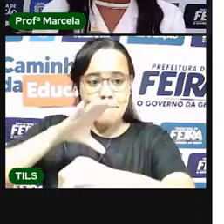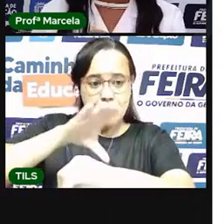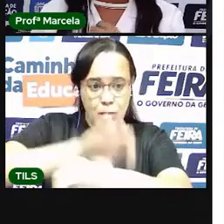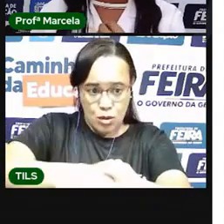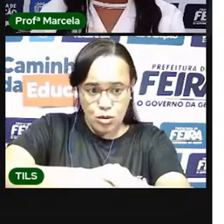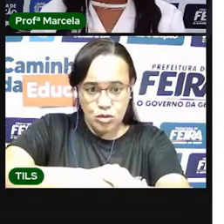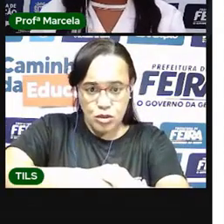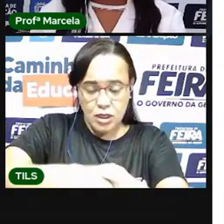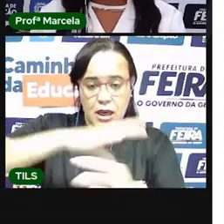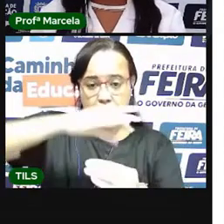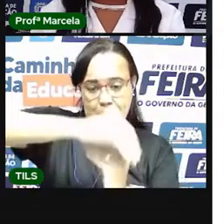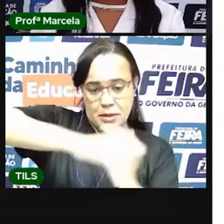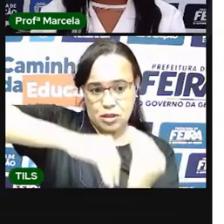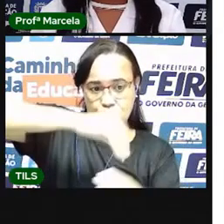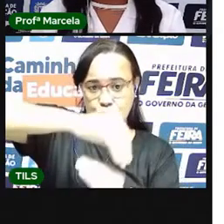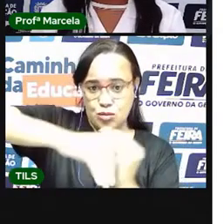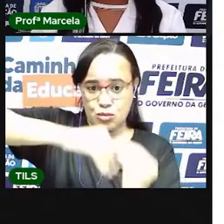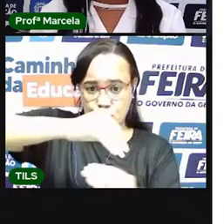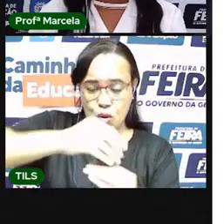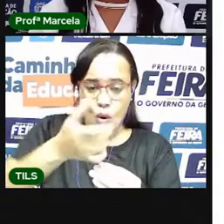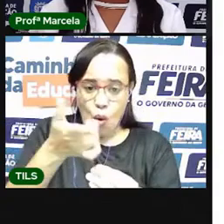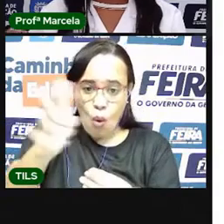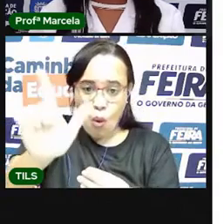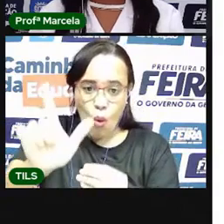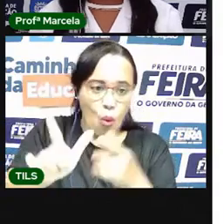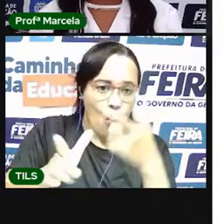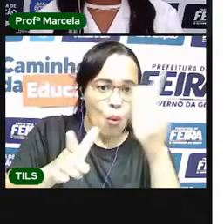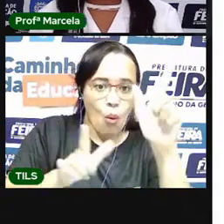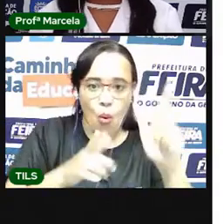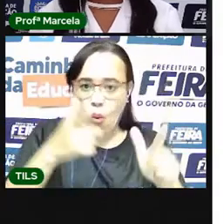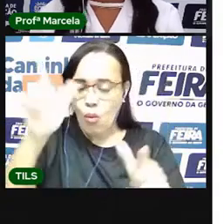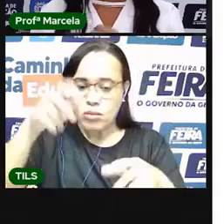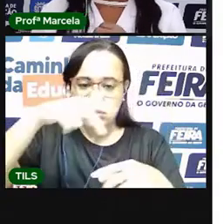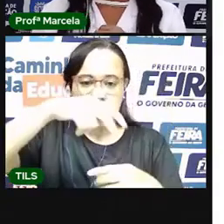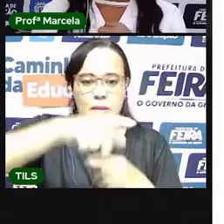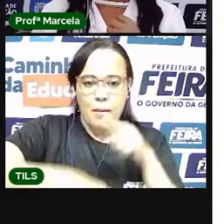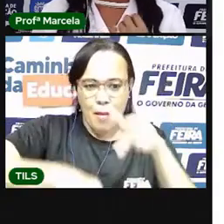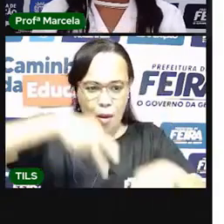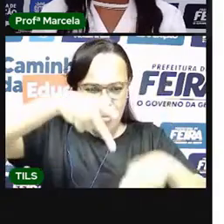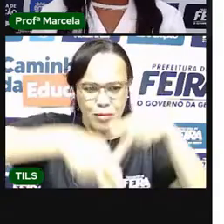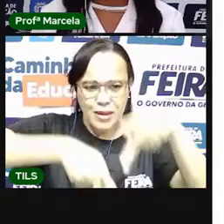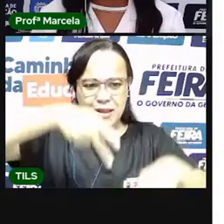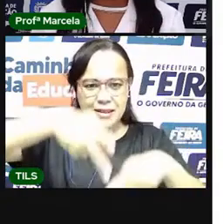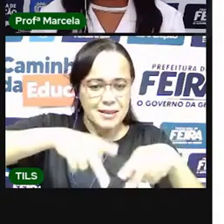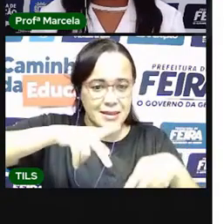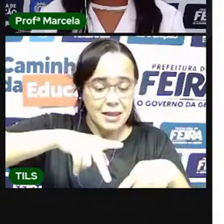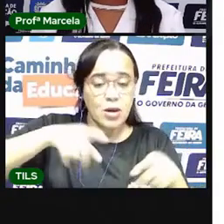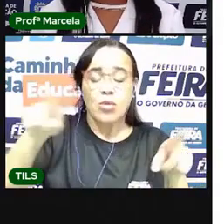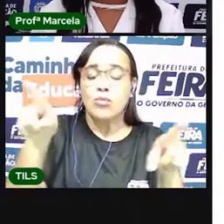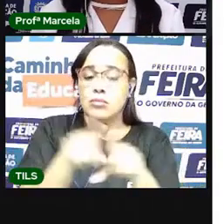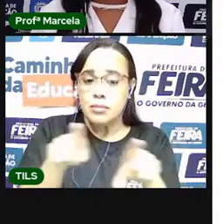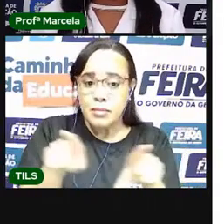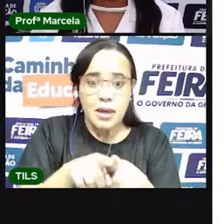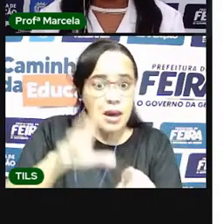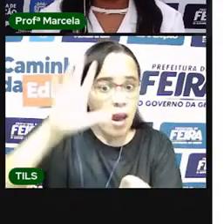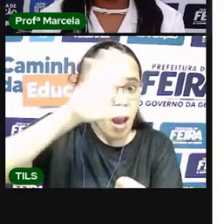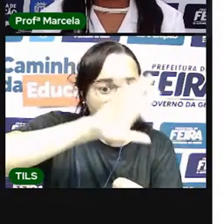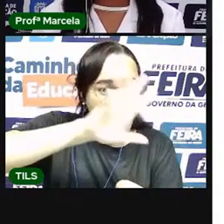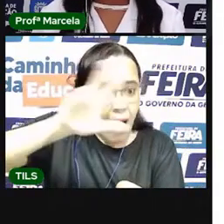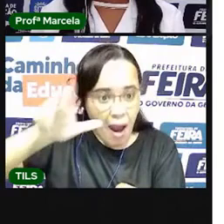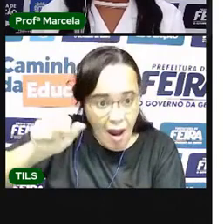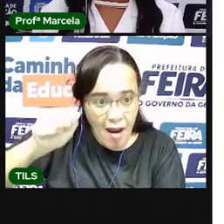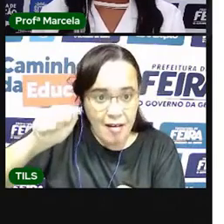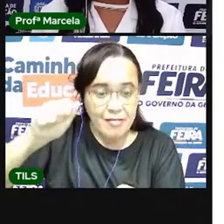com outros povos, como africanos, como os